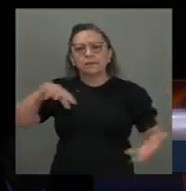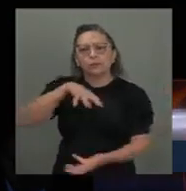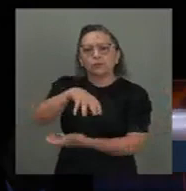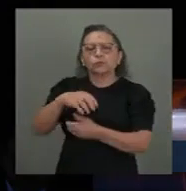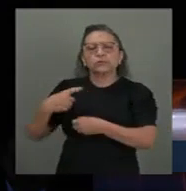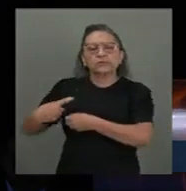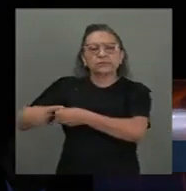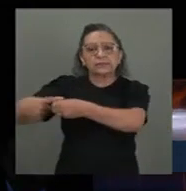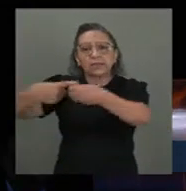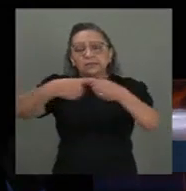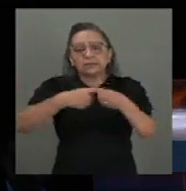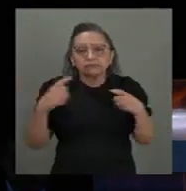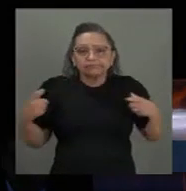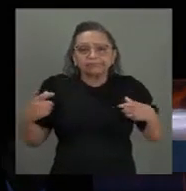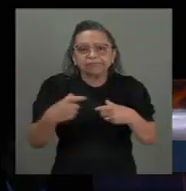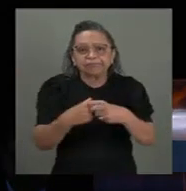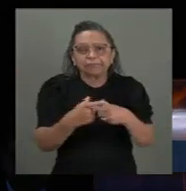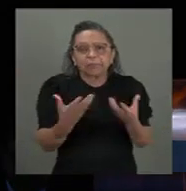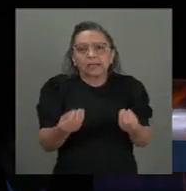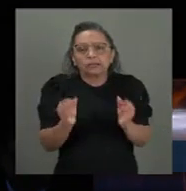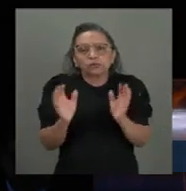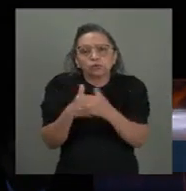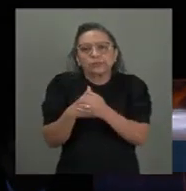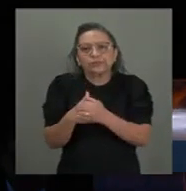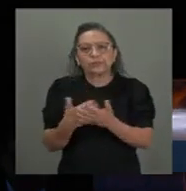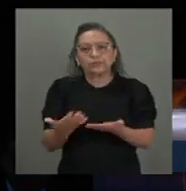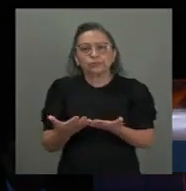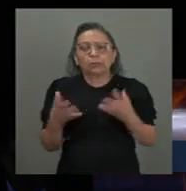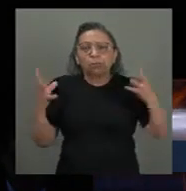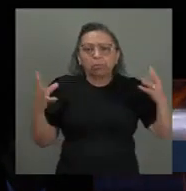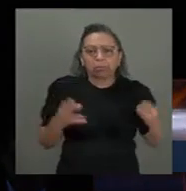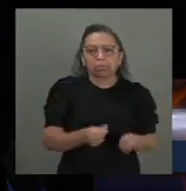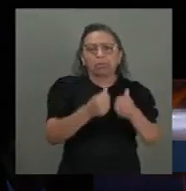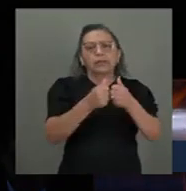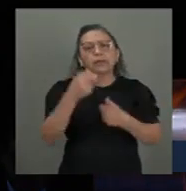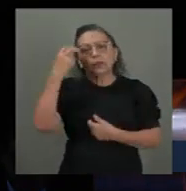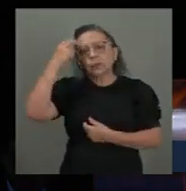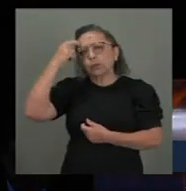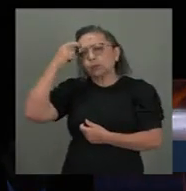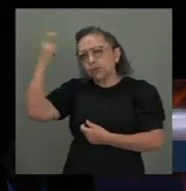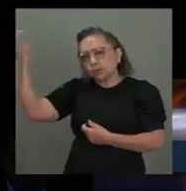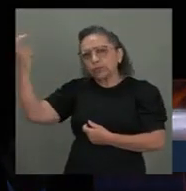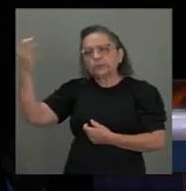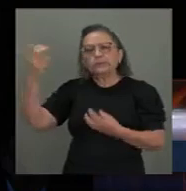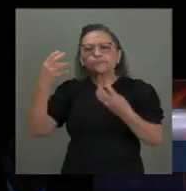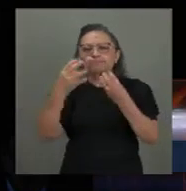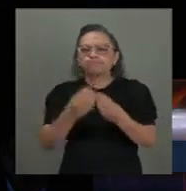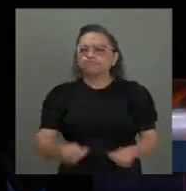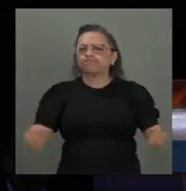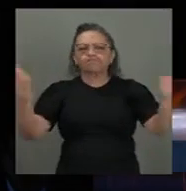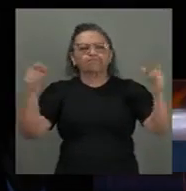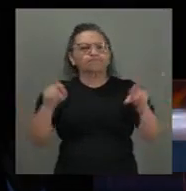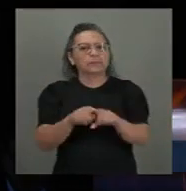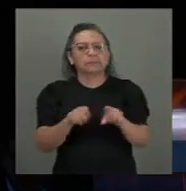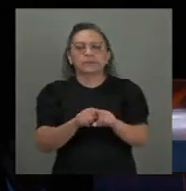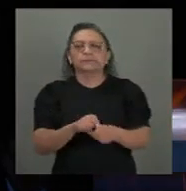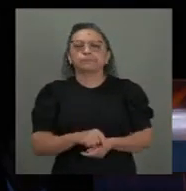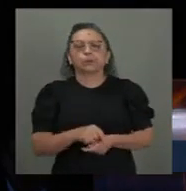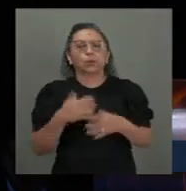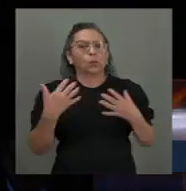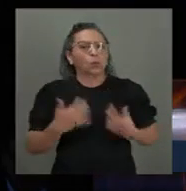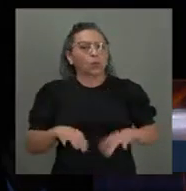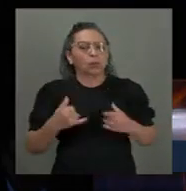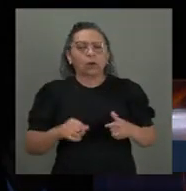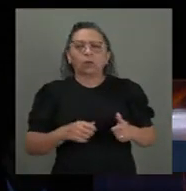cidades são reduzidas a escombros e culturas são dizimadas. Os horrores da